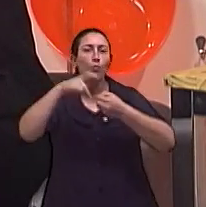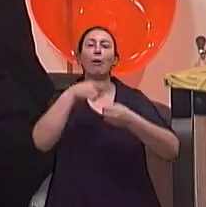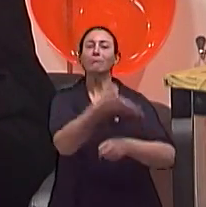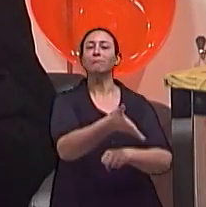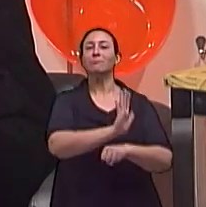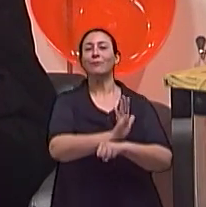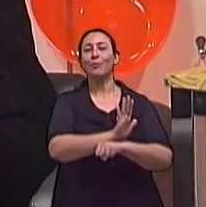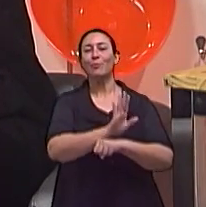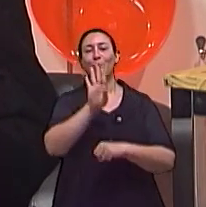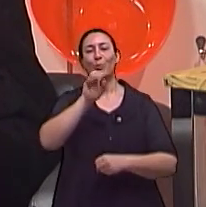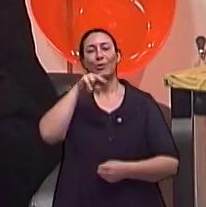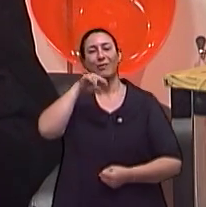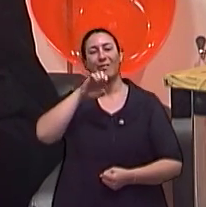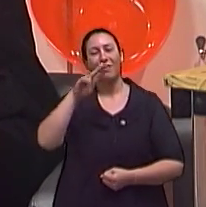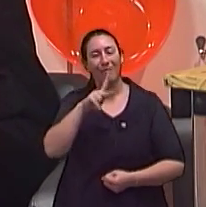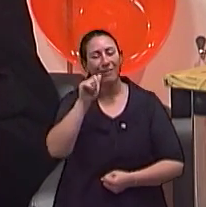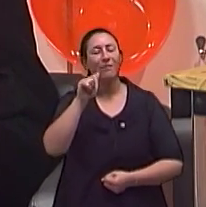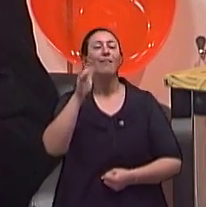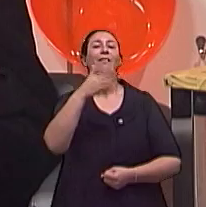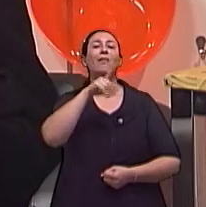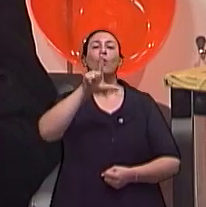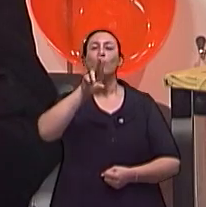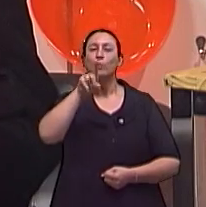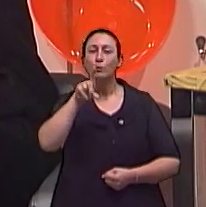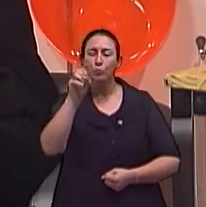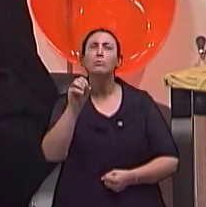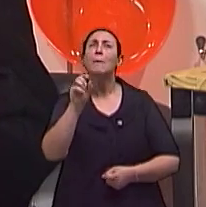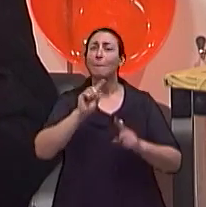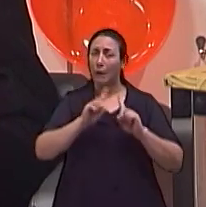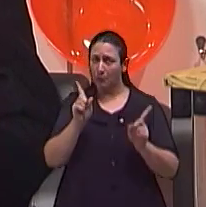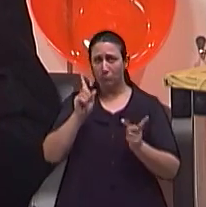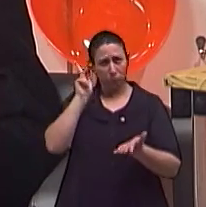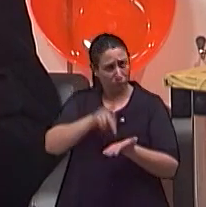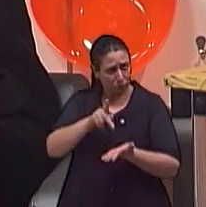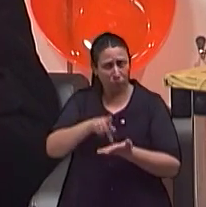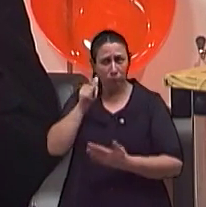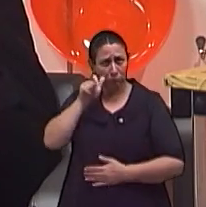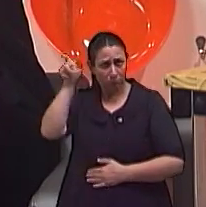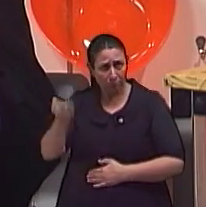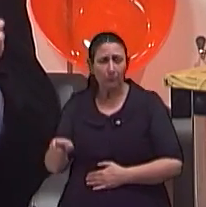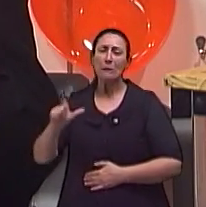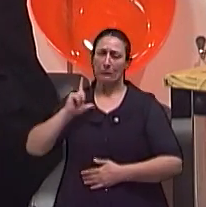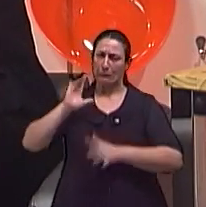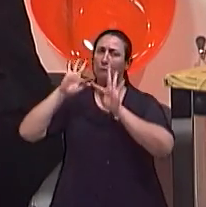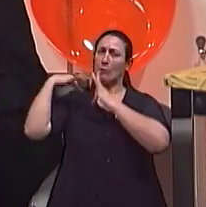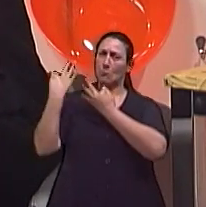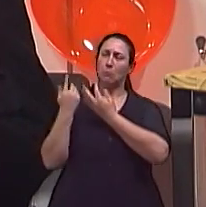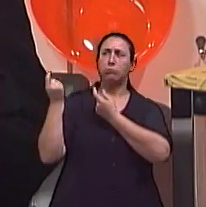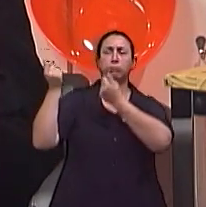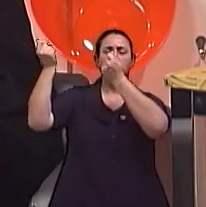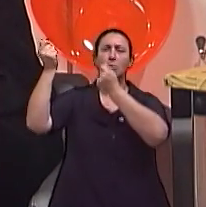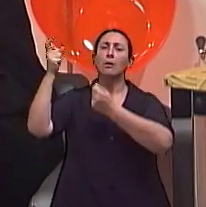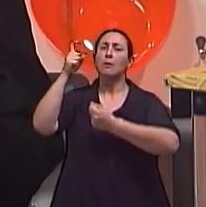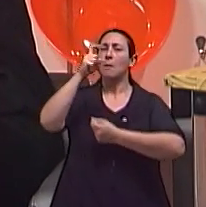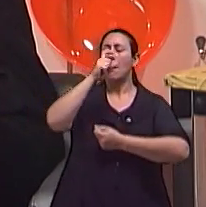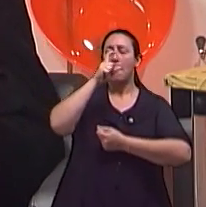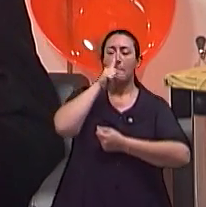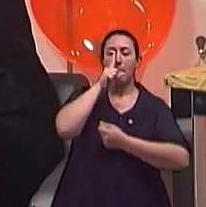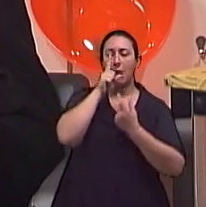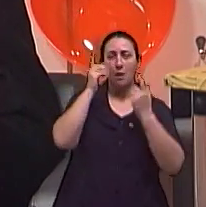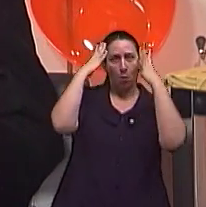teve uma vida assim, ela era filha de uma nobre holandesa, com um irlandês muito rico.